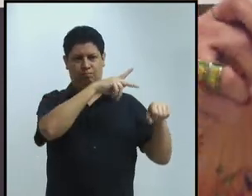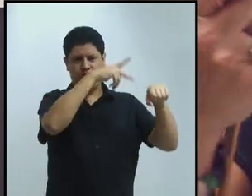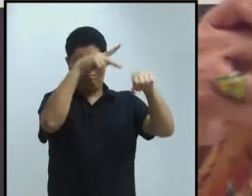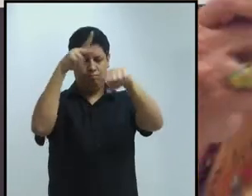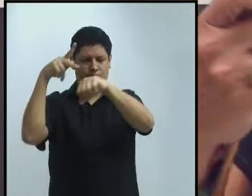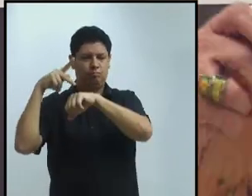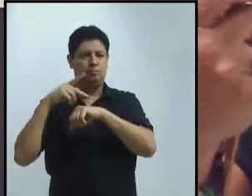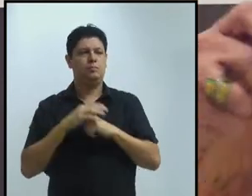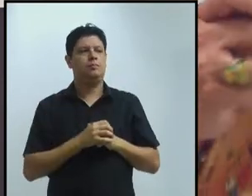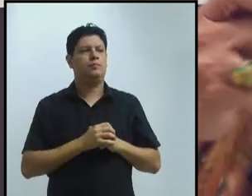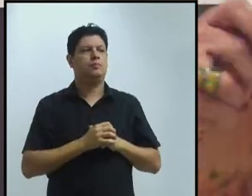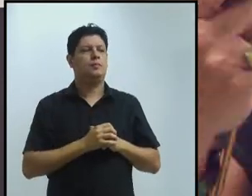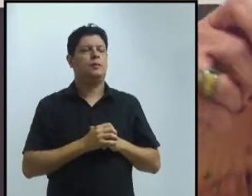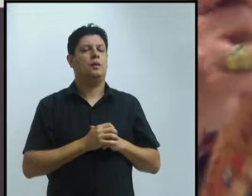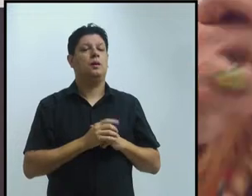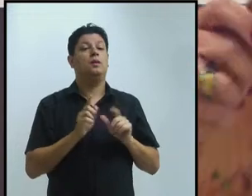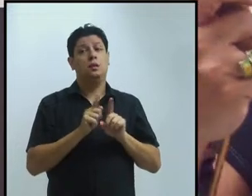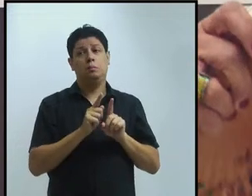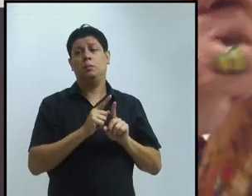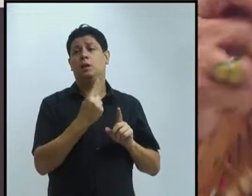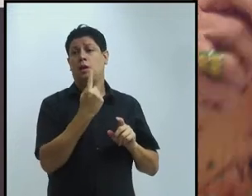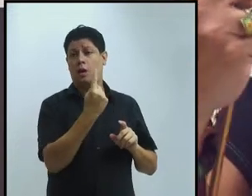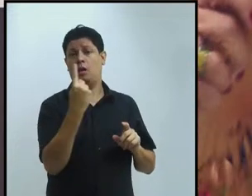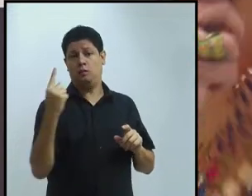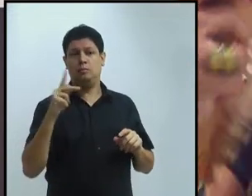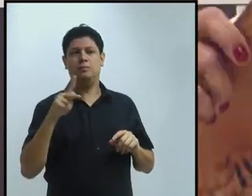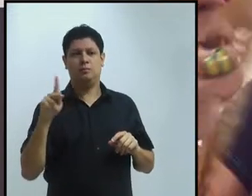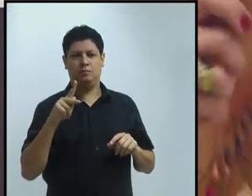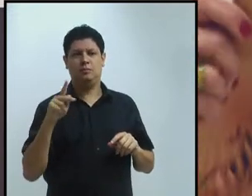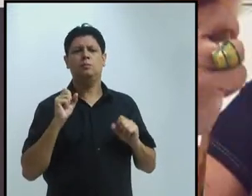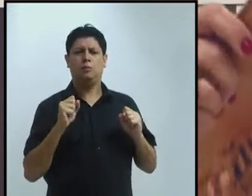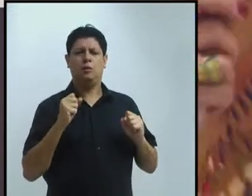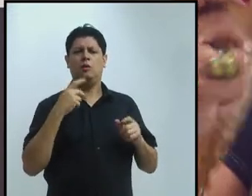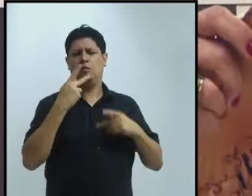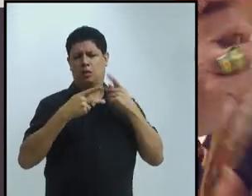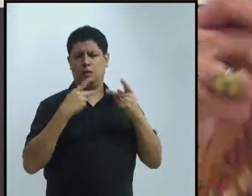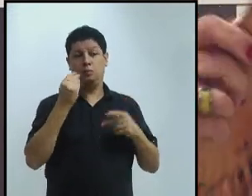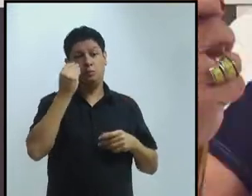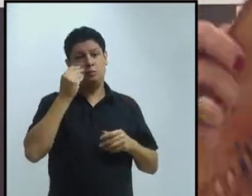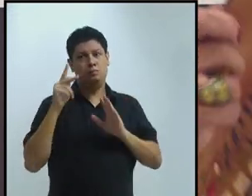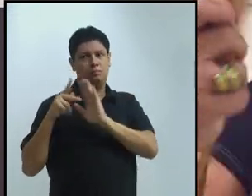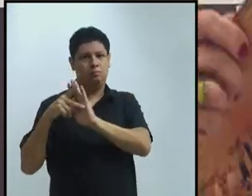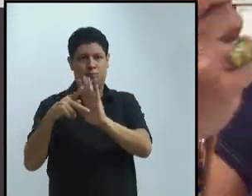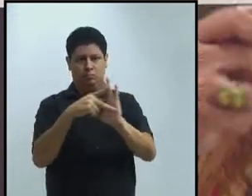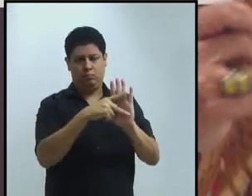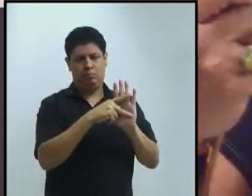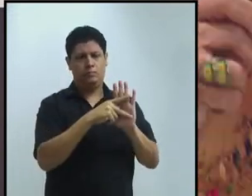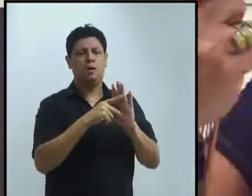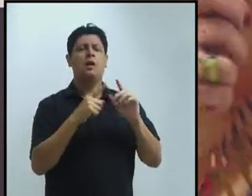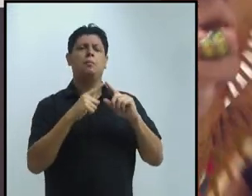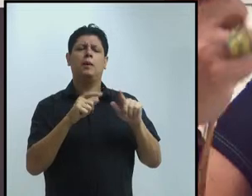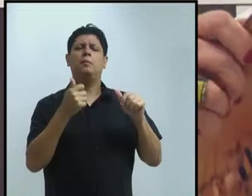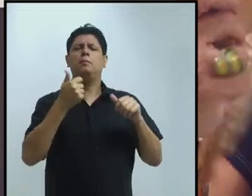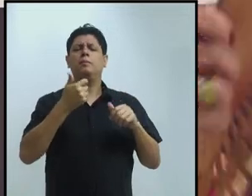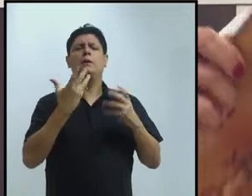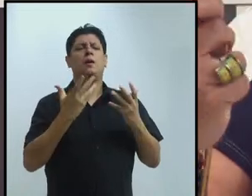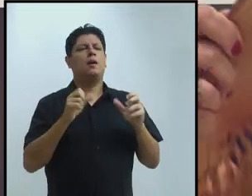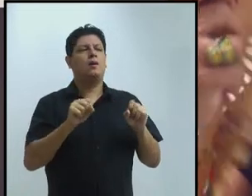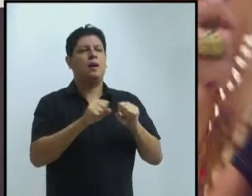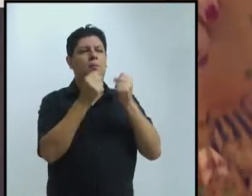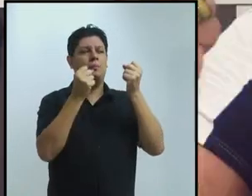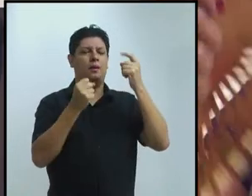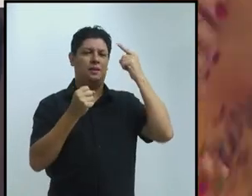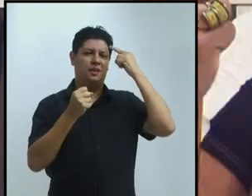dizer que a internacionalização não é um bicho de sete cabeças. E que, assim como eu,